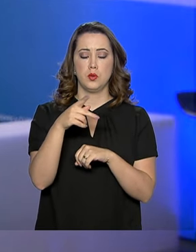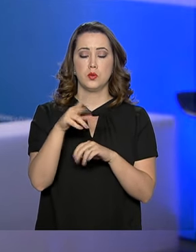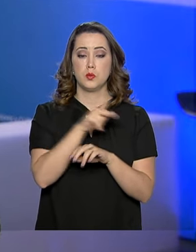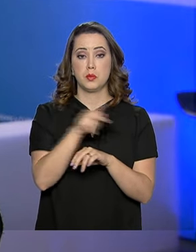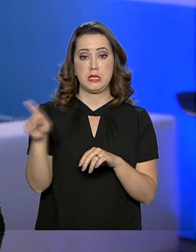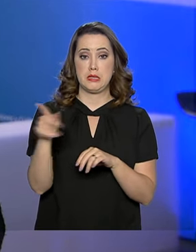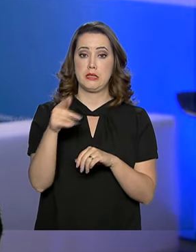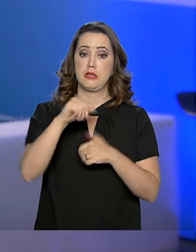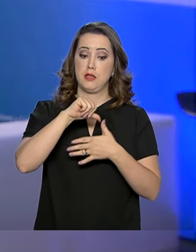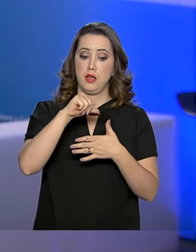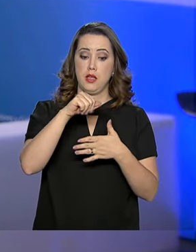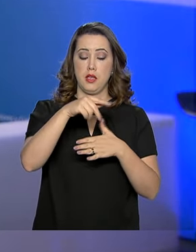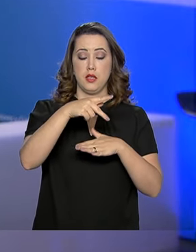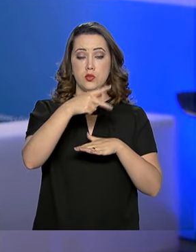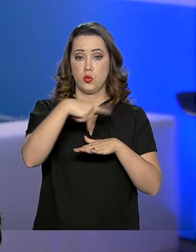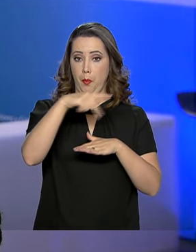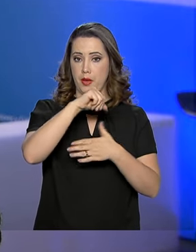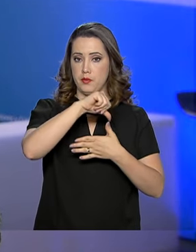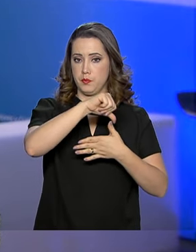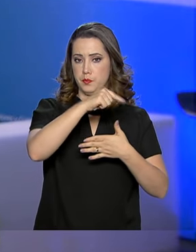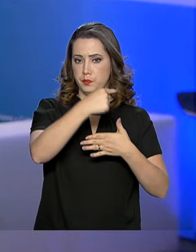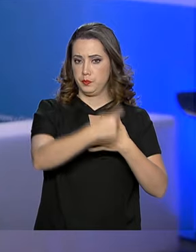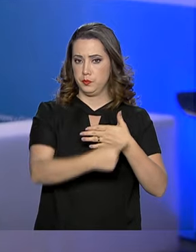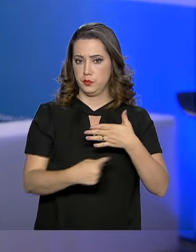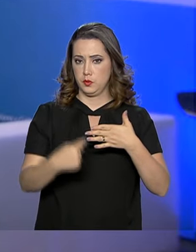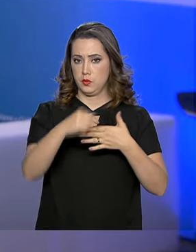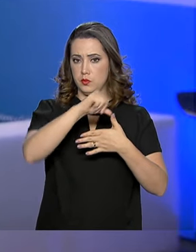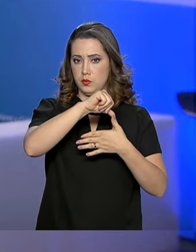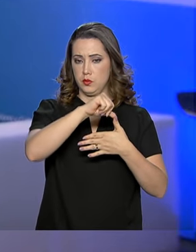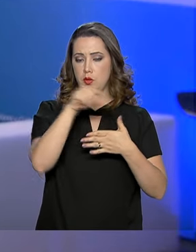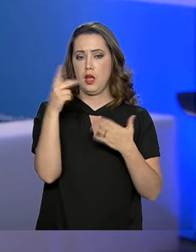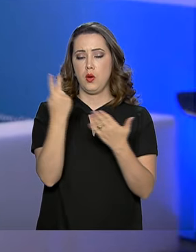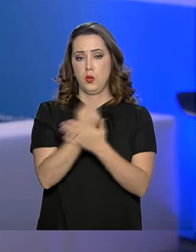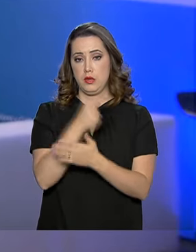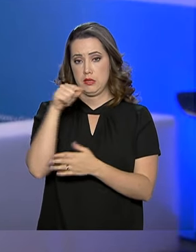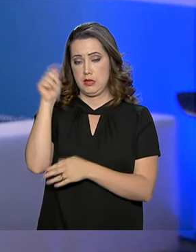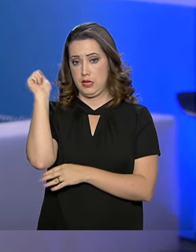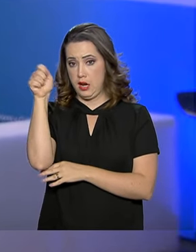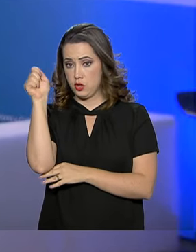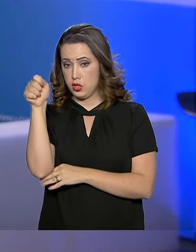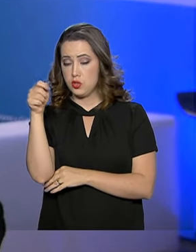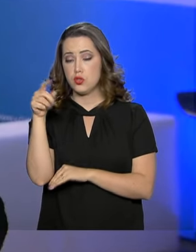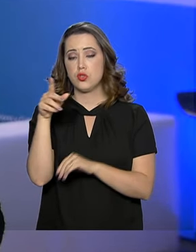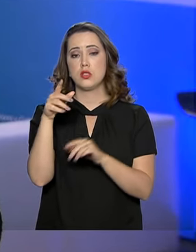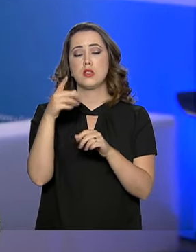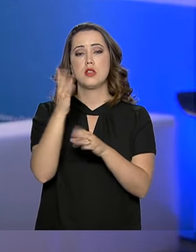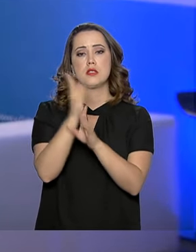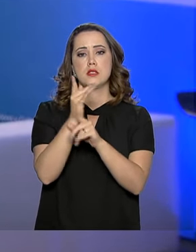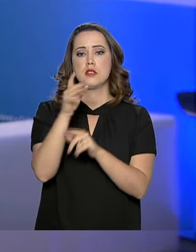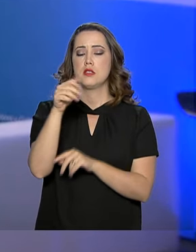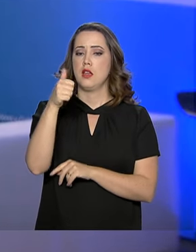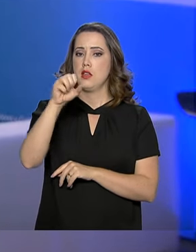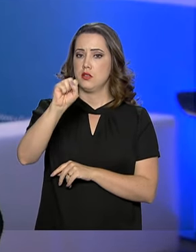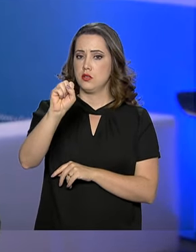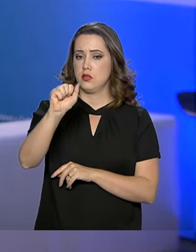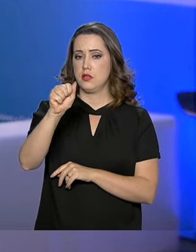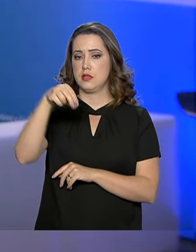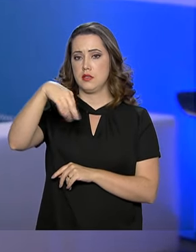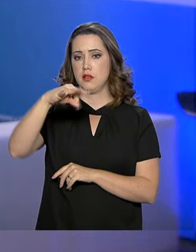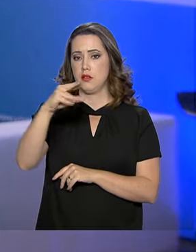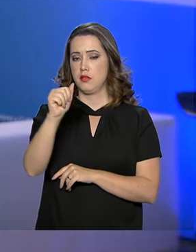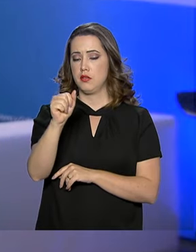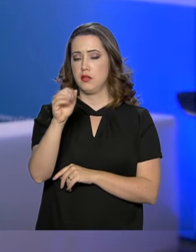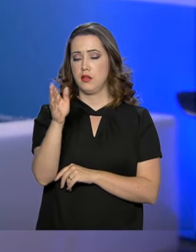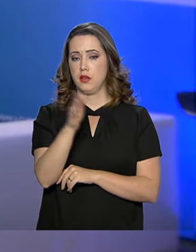do Sul. Esse encontro está sendo na cidade de Santa Fé, na Argentina, que é uma cidade de 500 mil habitantes que fica